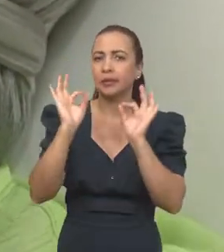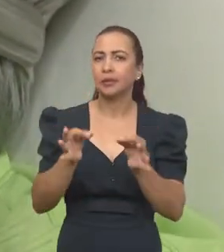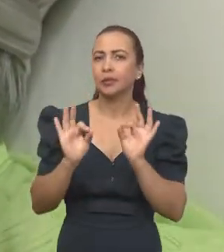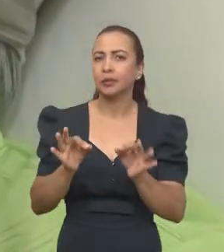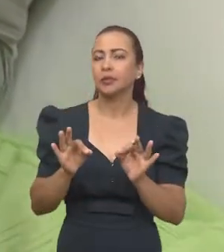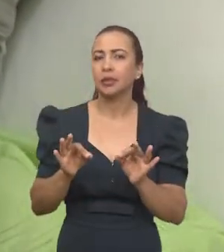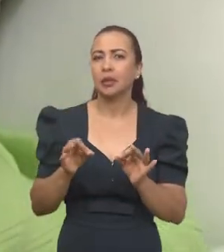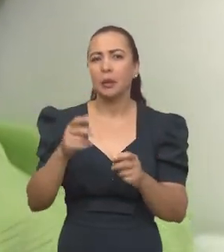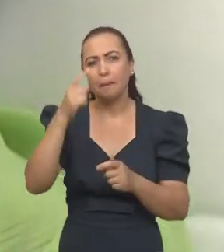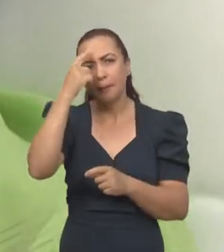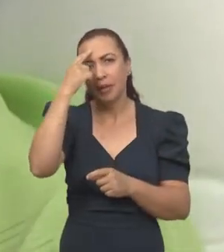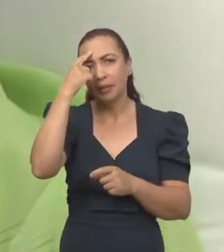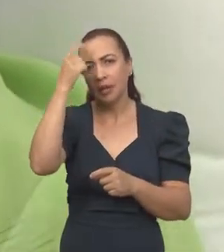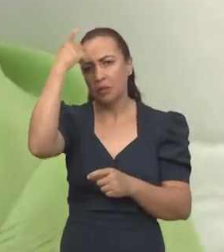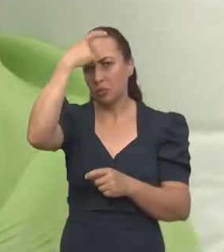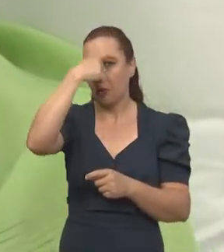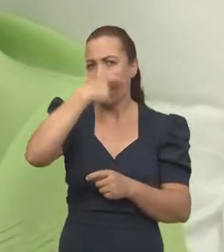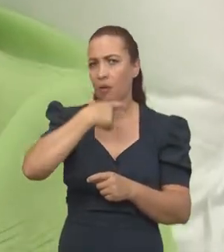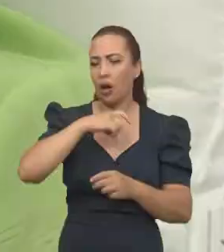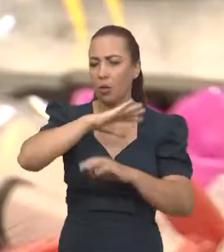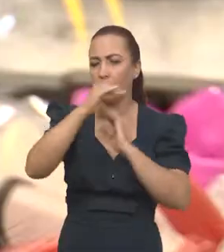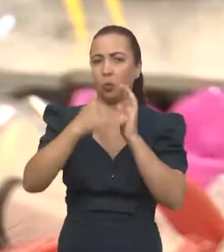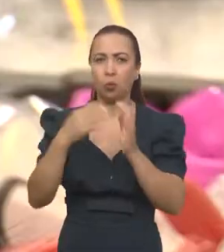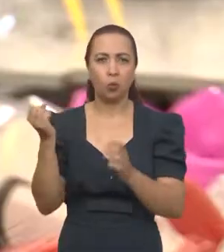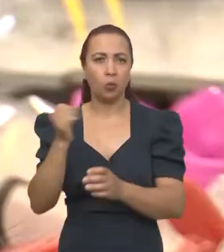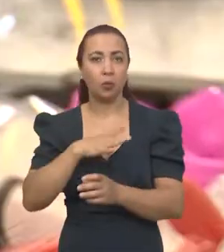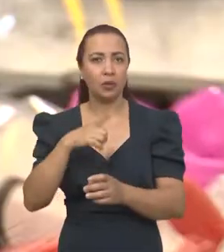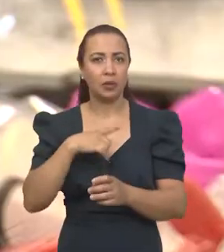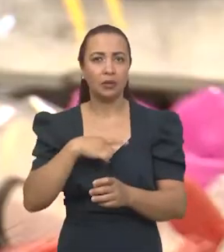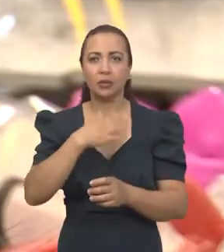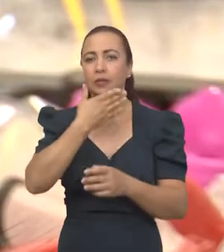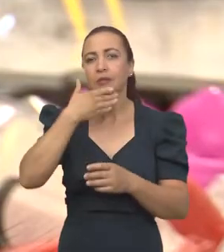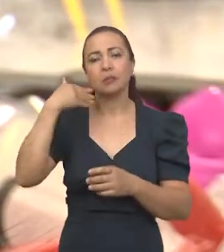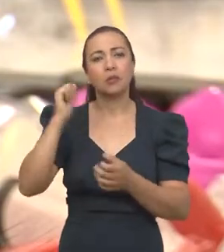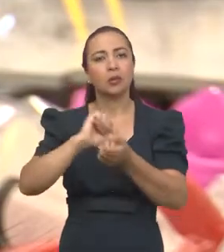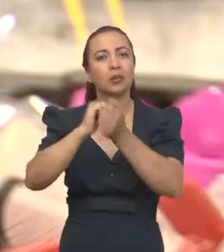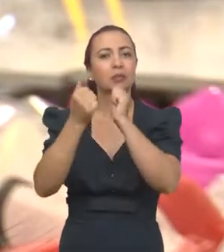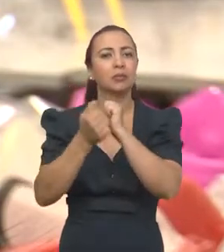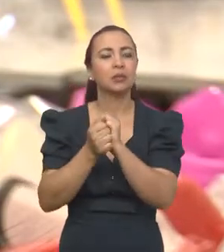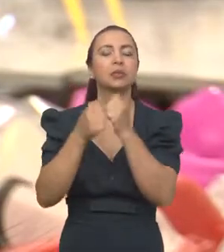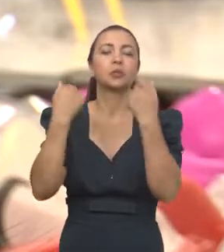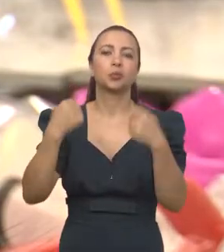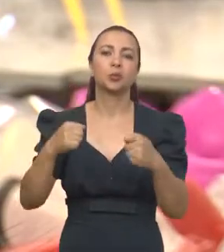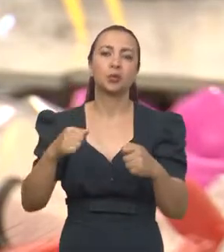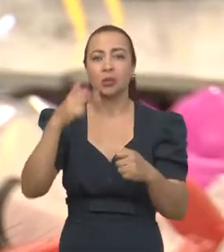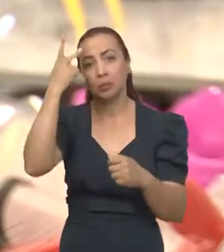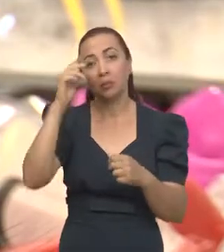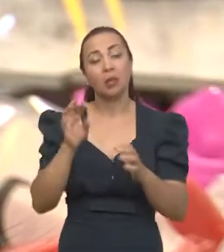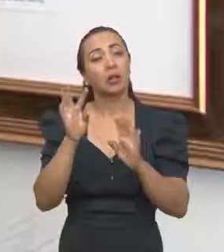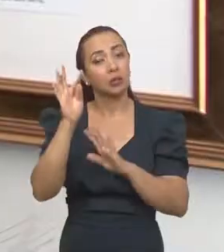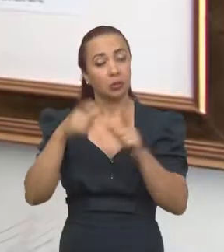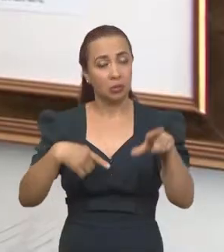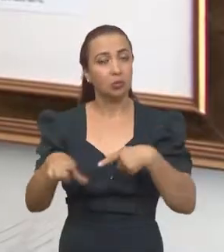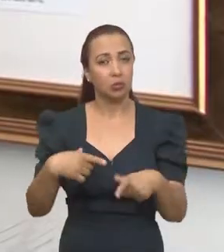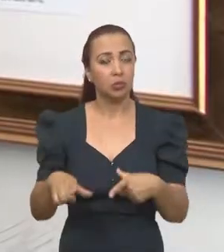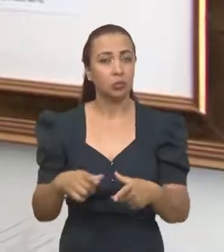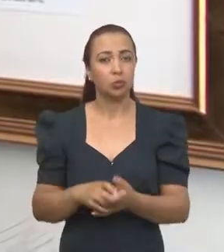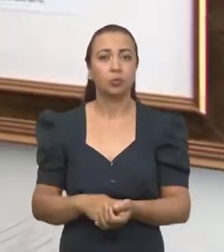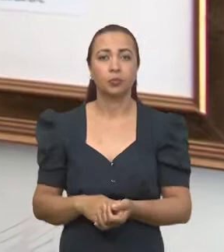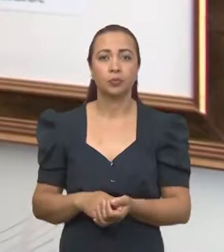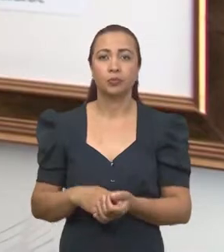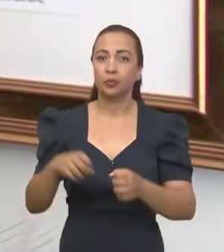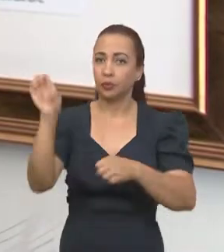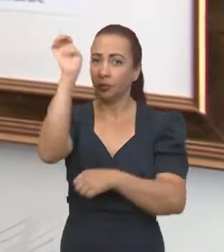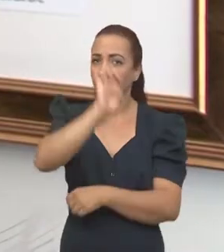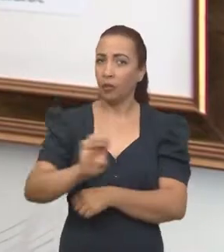pensar uma interface toda nova e que ela tivesse a melhor adaptação possível para esse contexto. Tanto na Europa